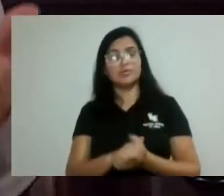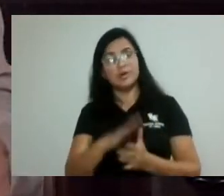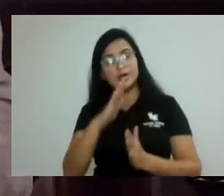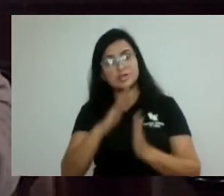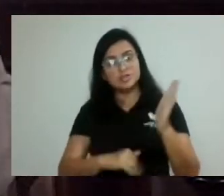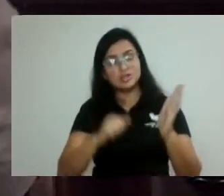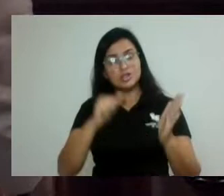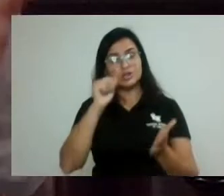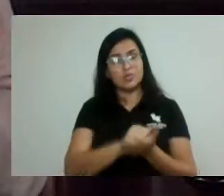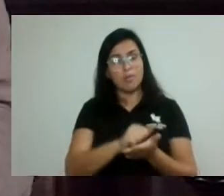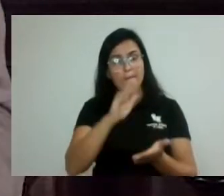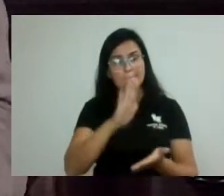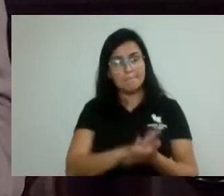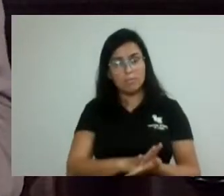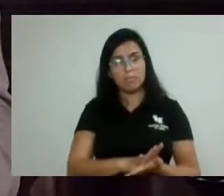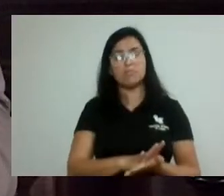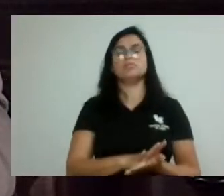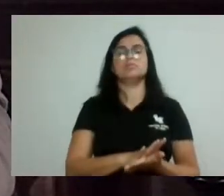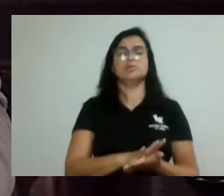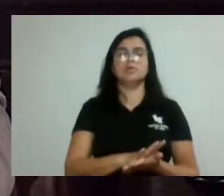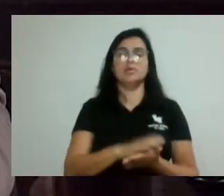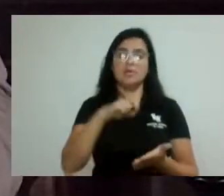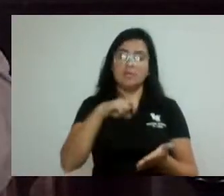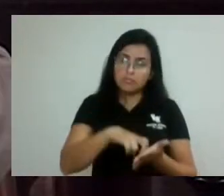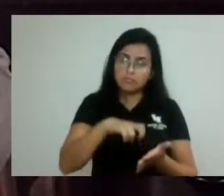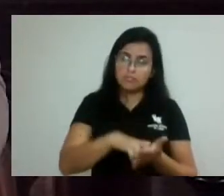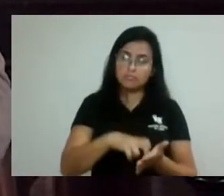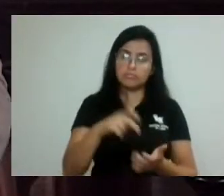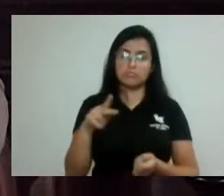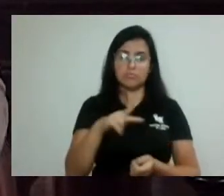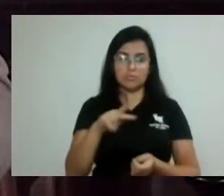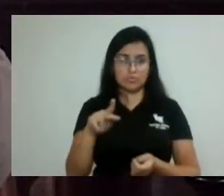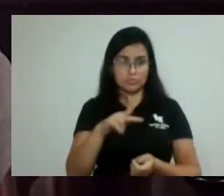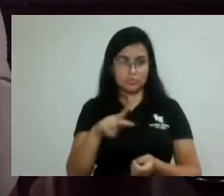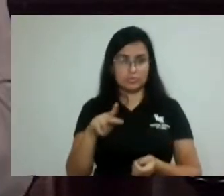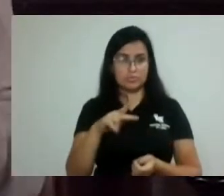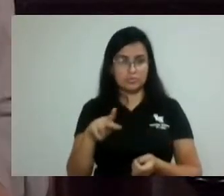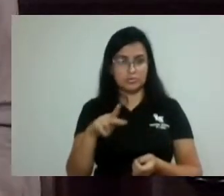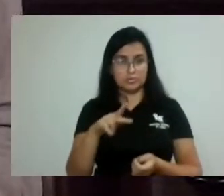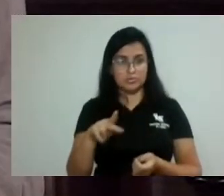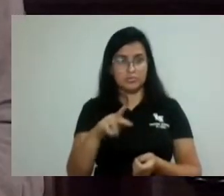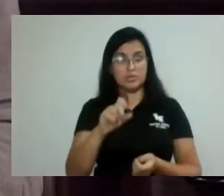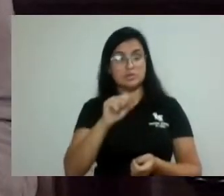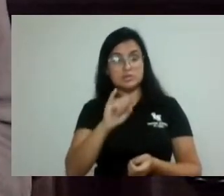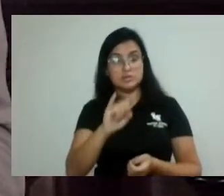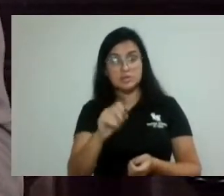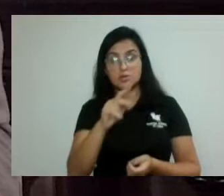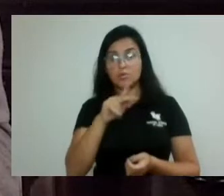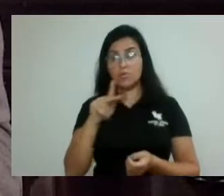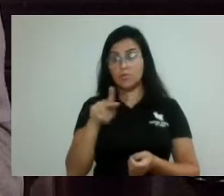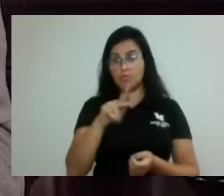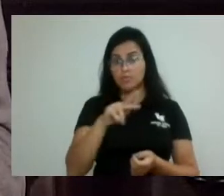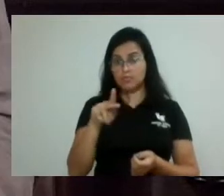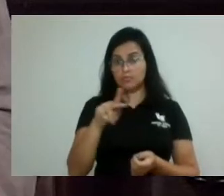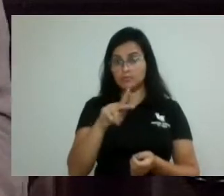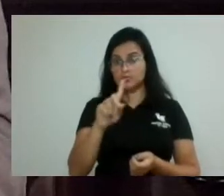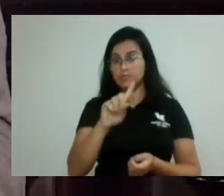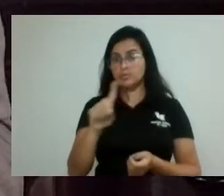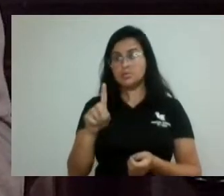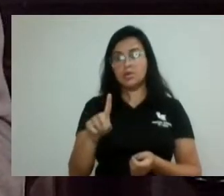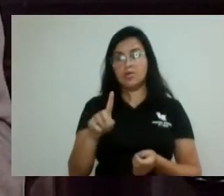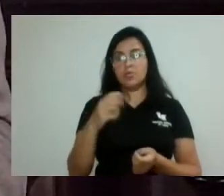educadores, na utilização da linguagem não formal no